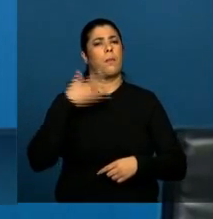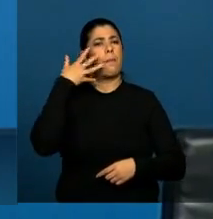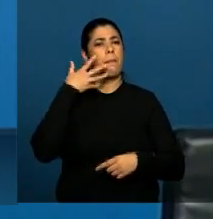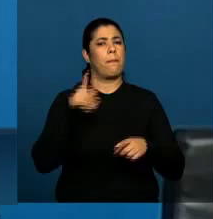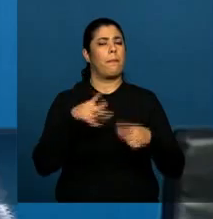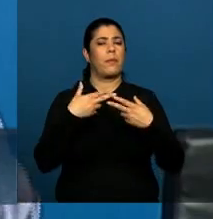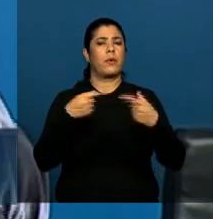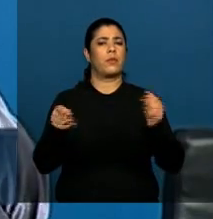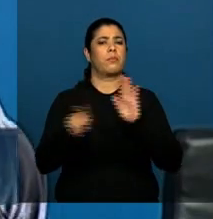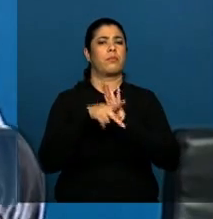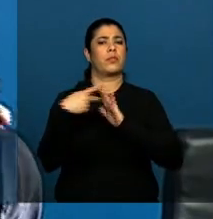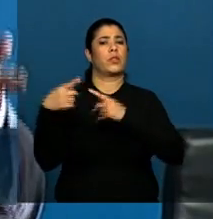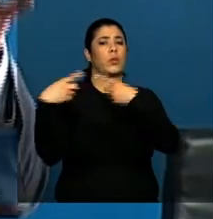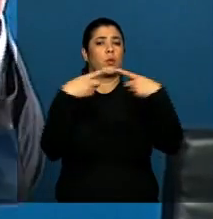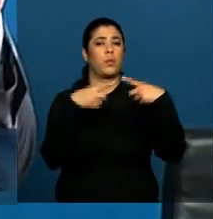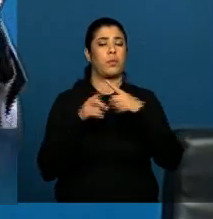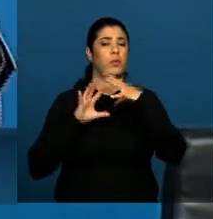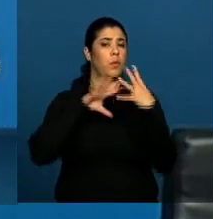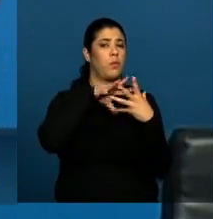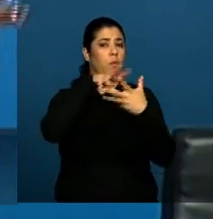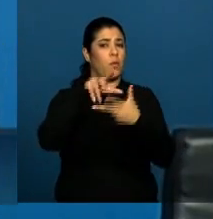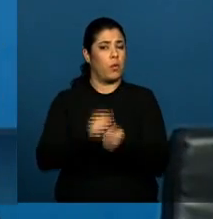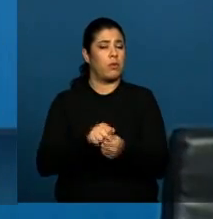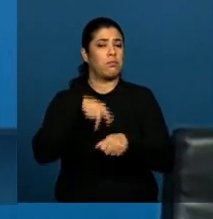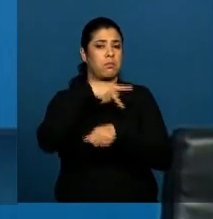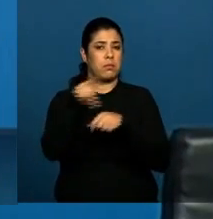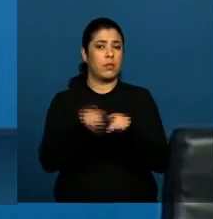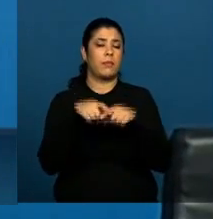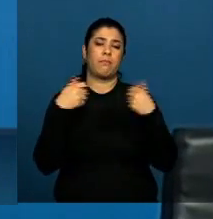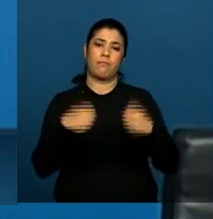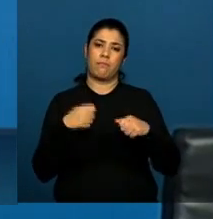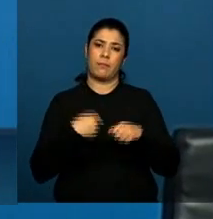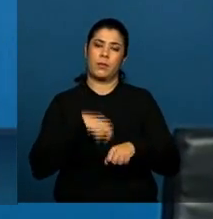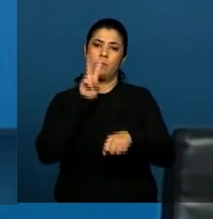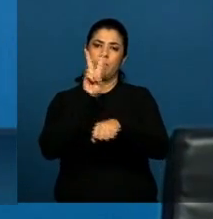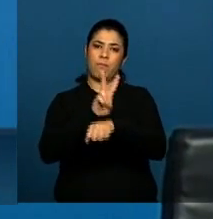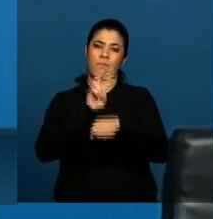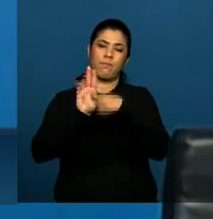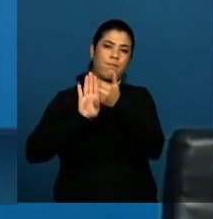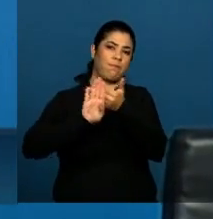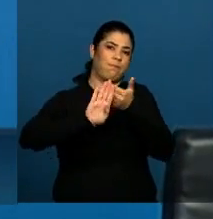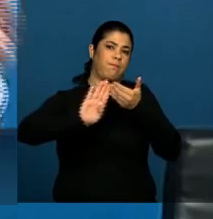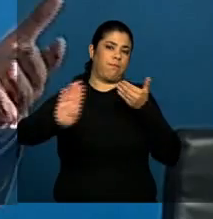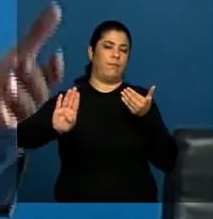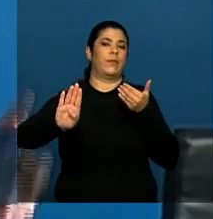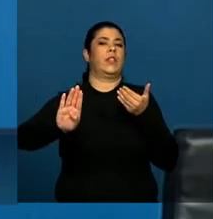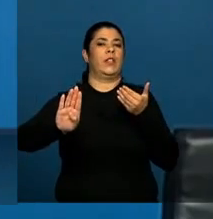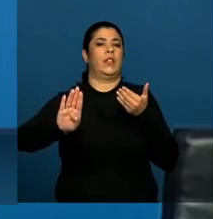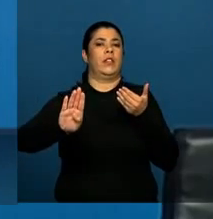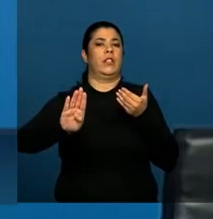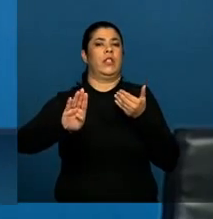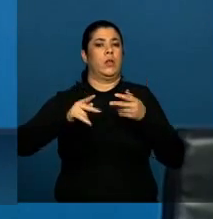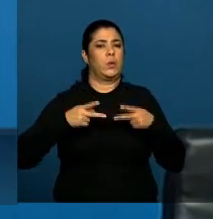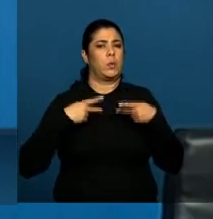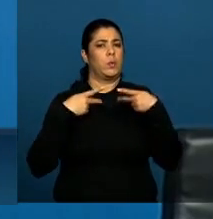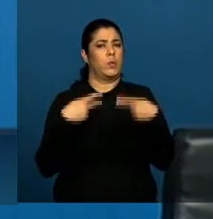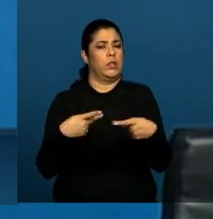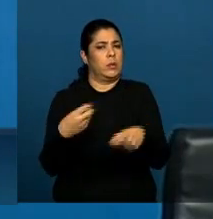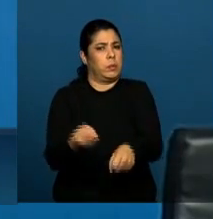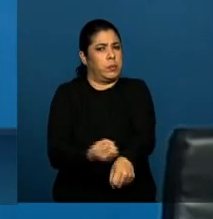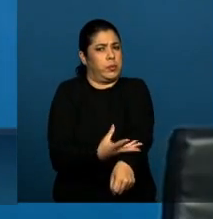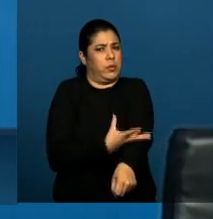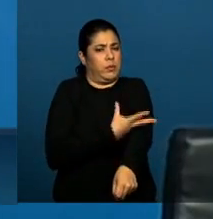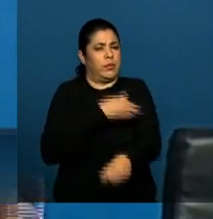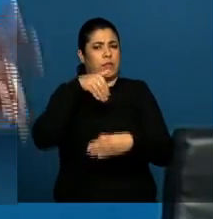para o mundo, e que, portanto, deveria estar protegido das emoções fortes de um ano eleitoral como nós